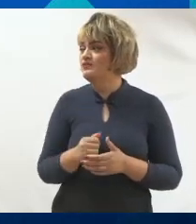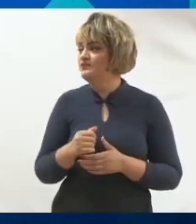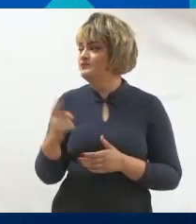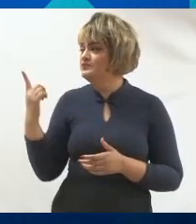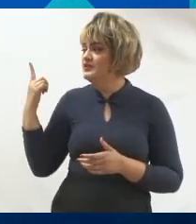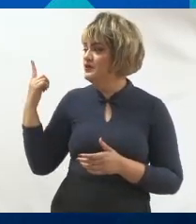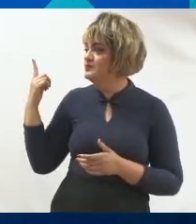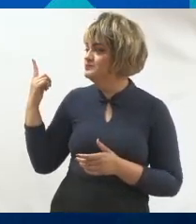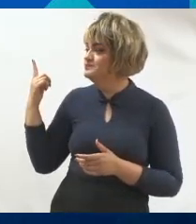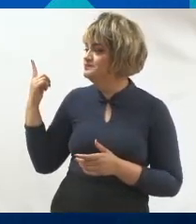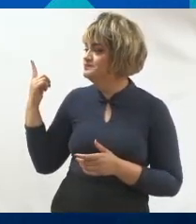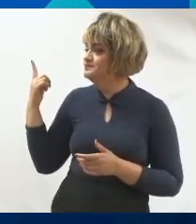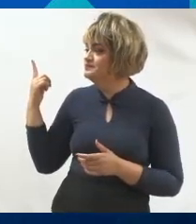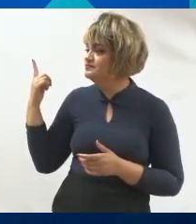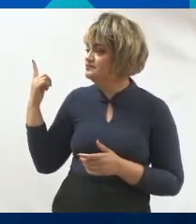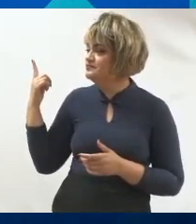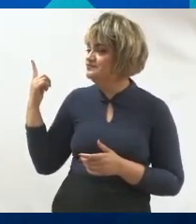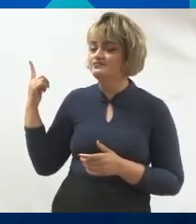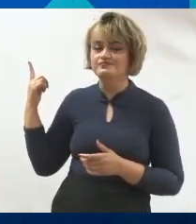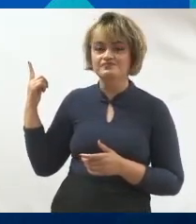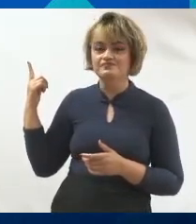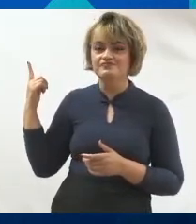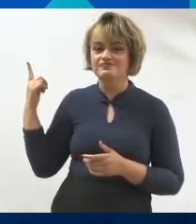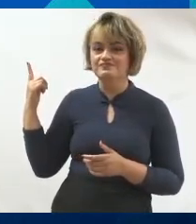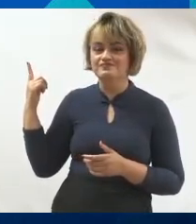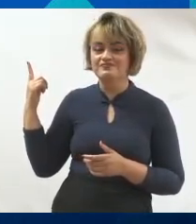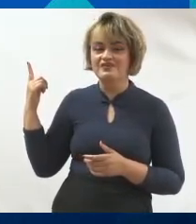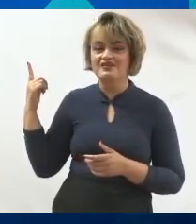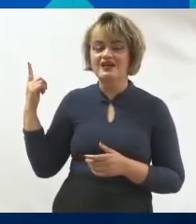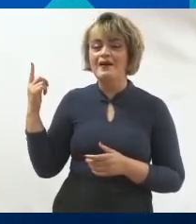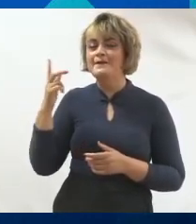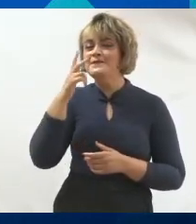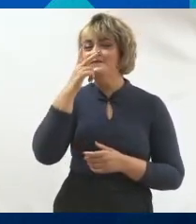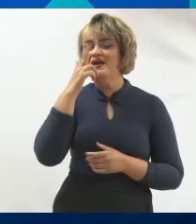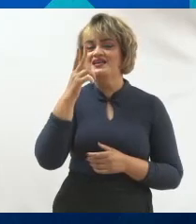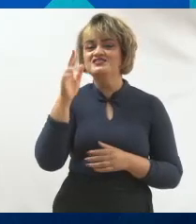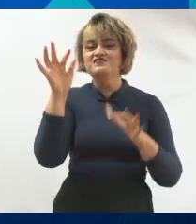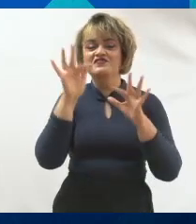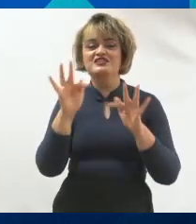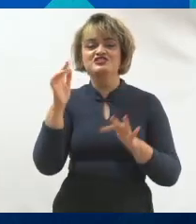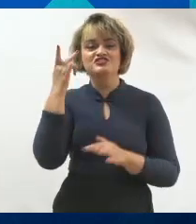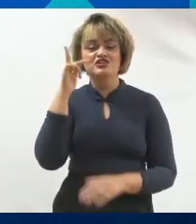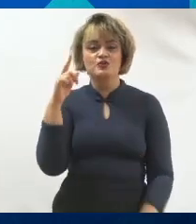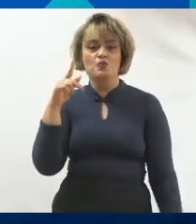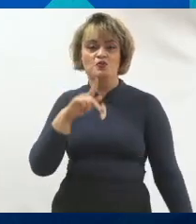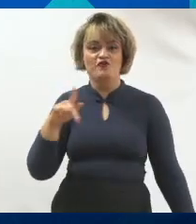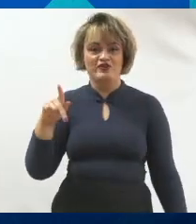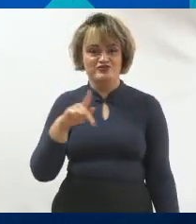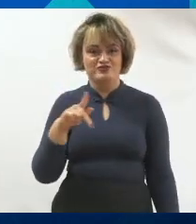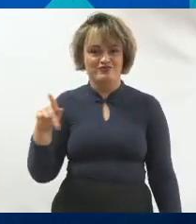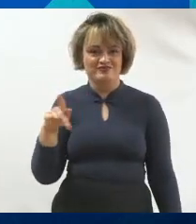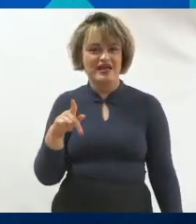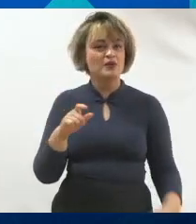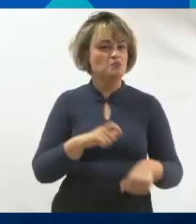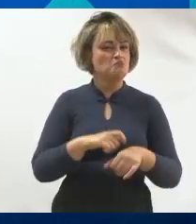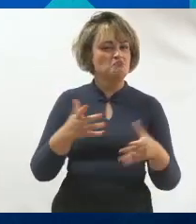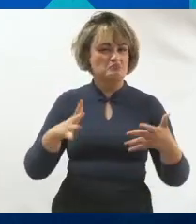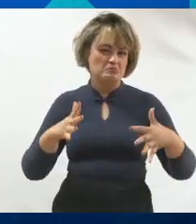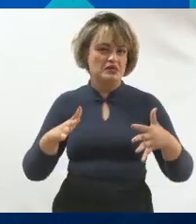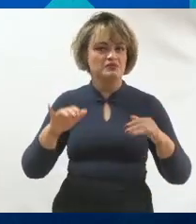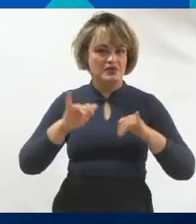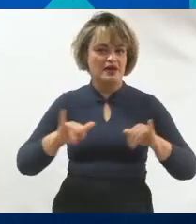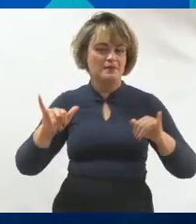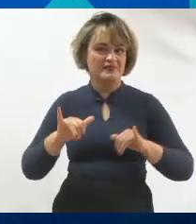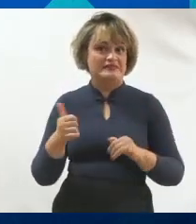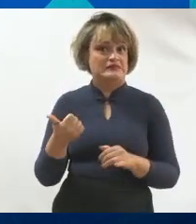vocês. Isso aqui é como se fosse um feliz dia dos professores, e dia dos professores acontece no meio da campanha. Se eu não me engano, é 15 de